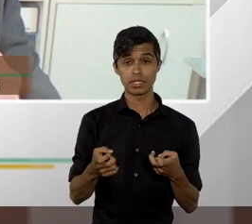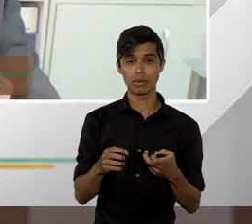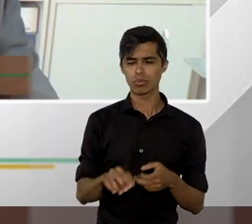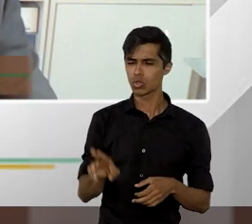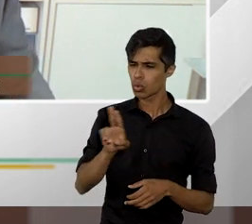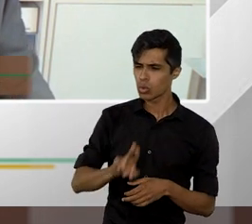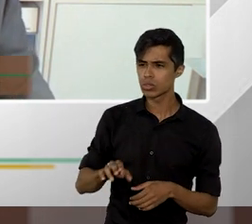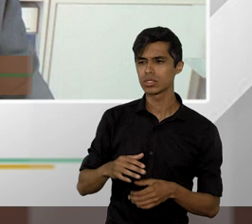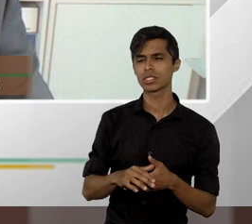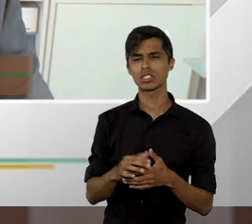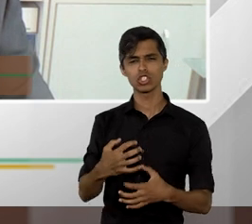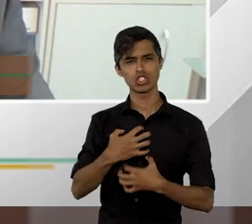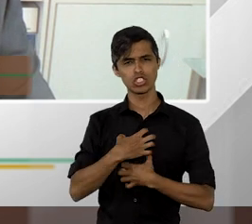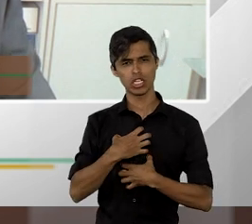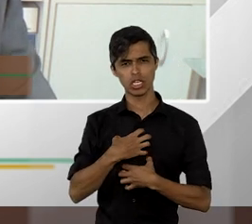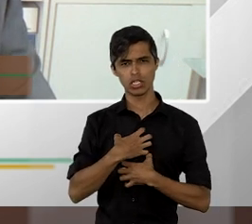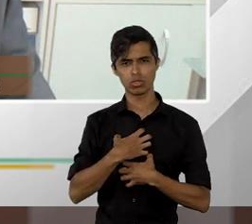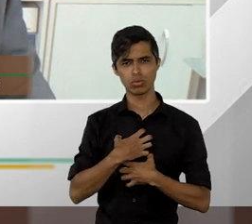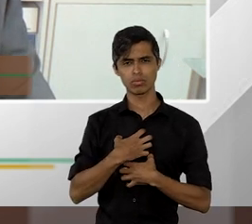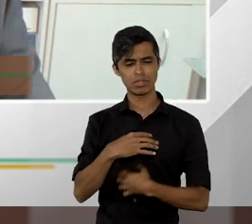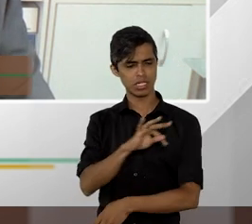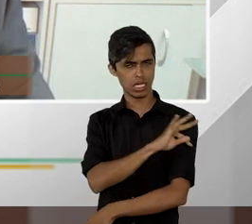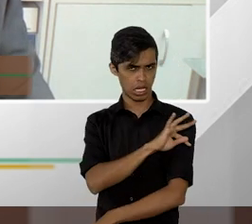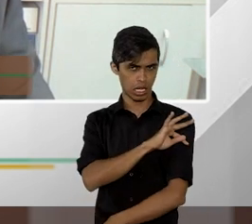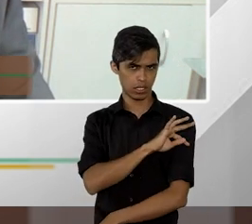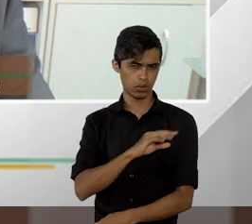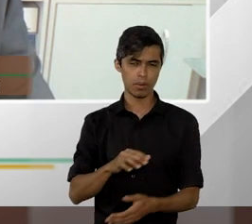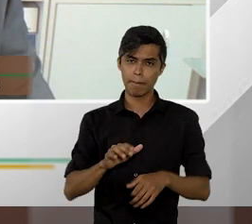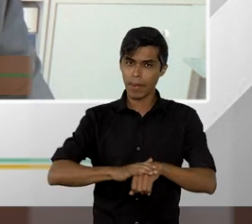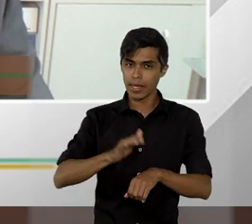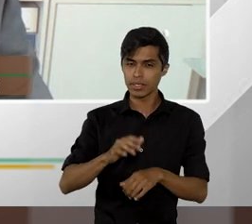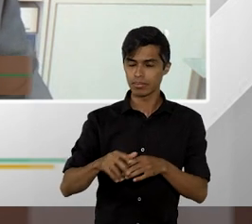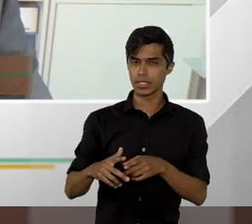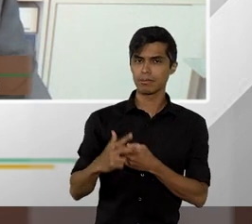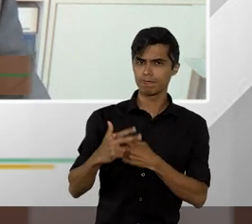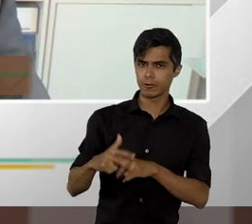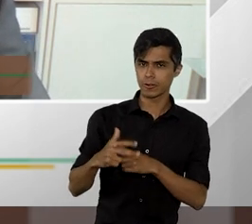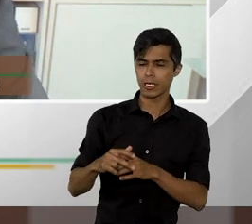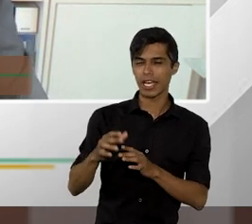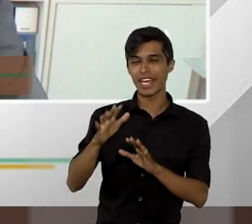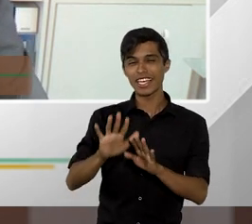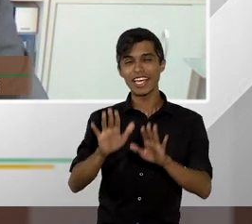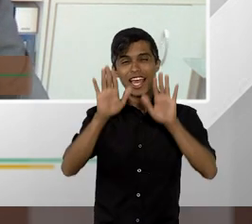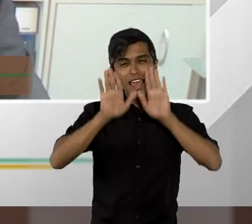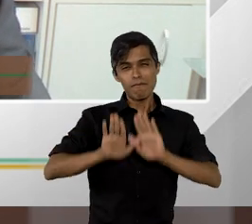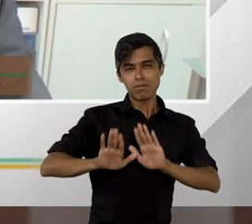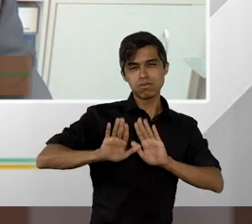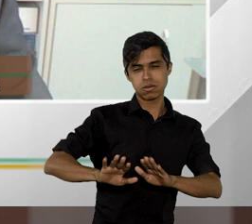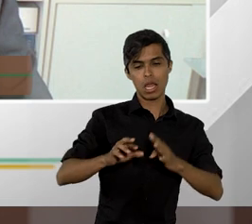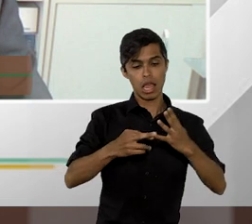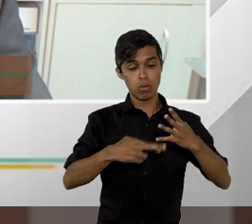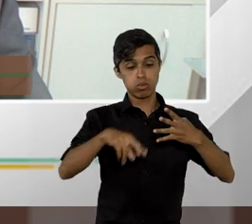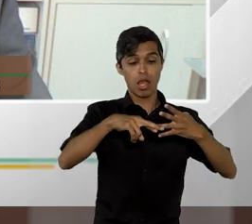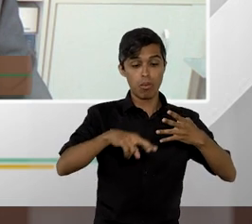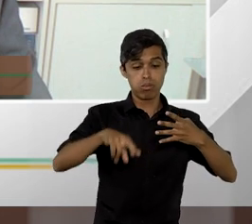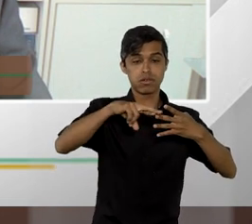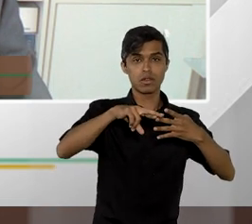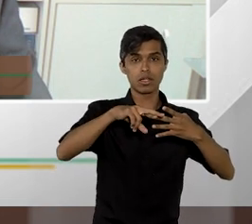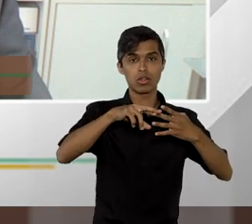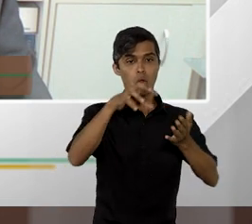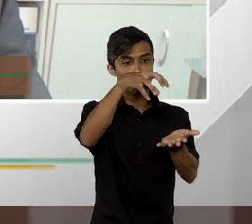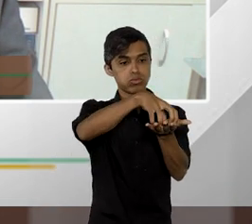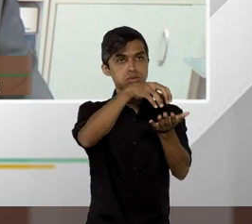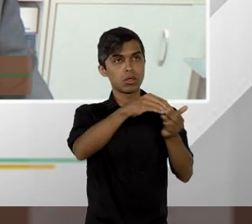utilização de mecanismos para limitar o acesso às cortes superiores e às